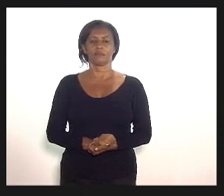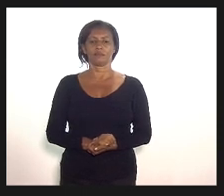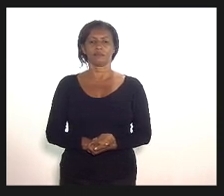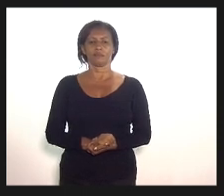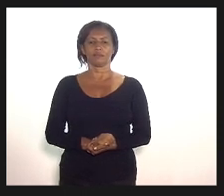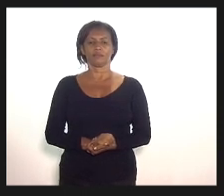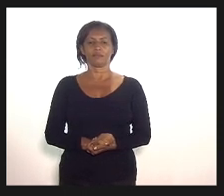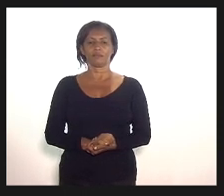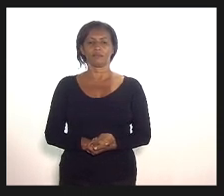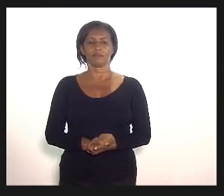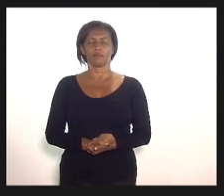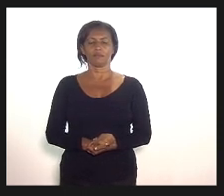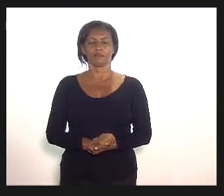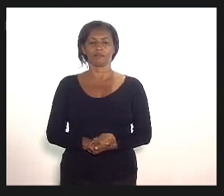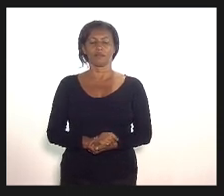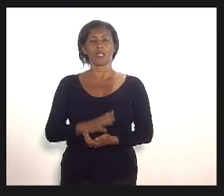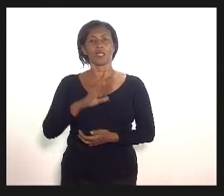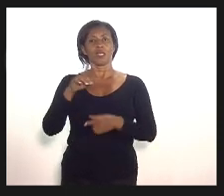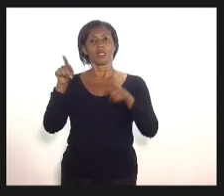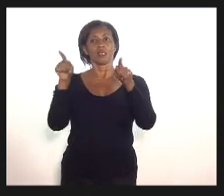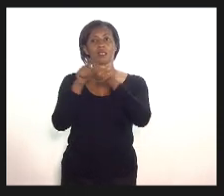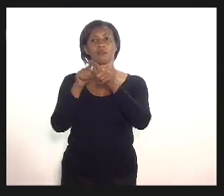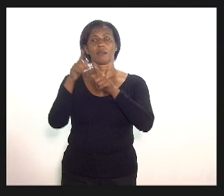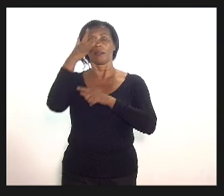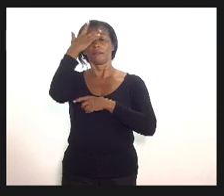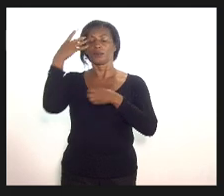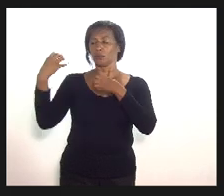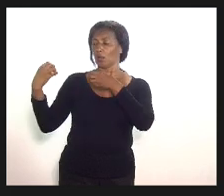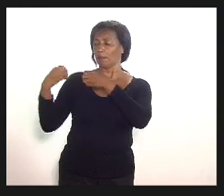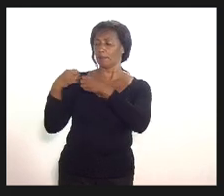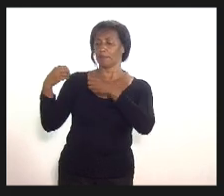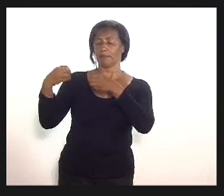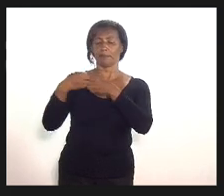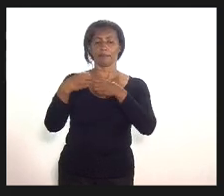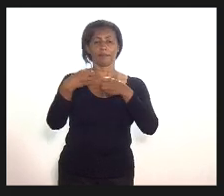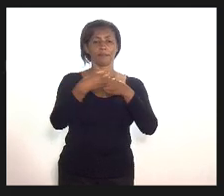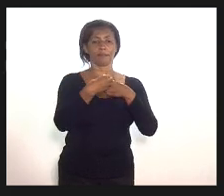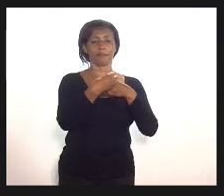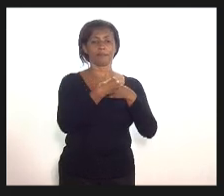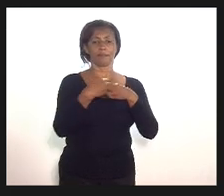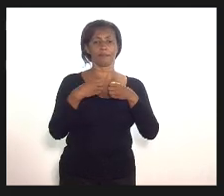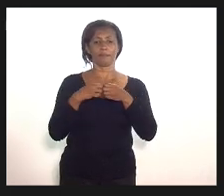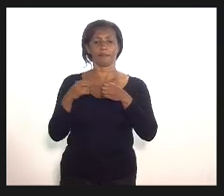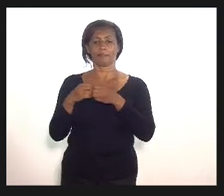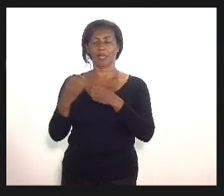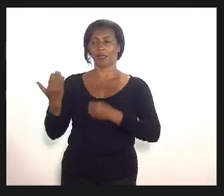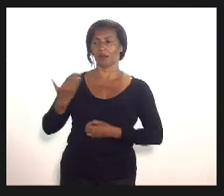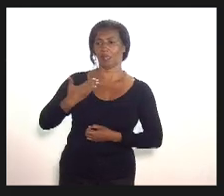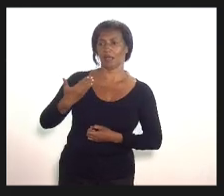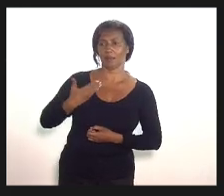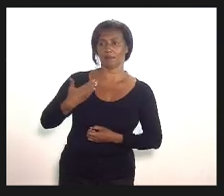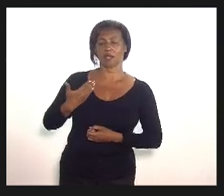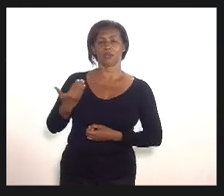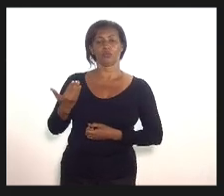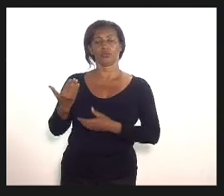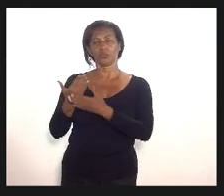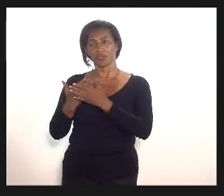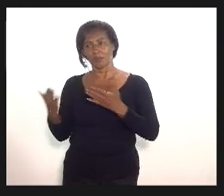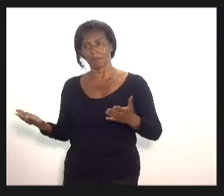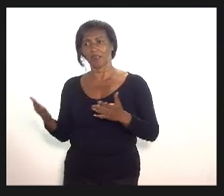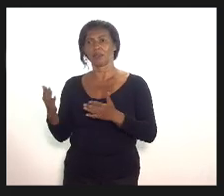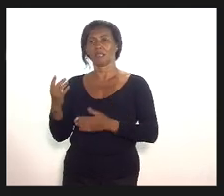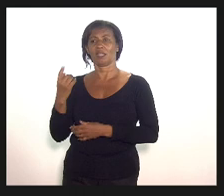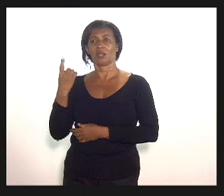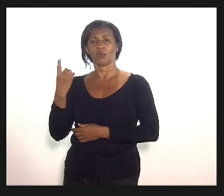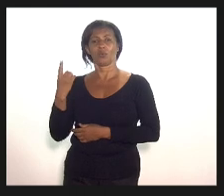pessoas muito próximas de dezembro com muitas pessoas amigas que também perderam seus entes queridos